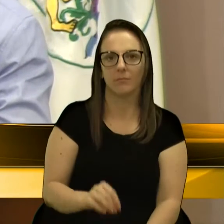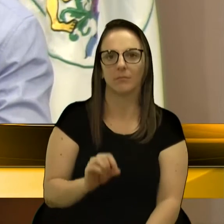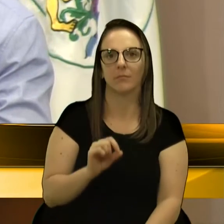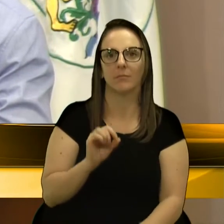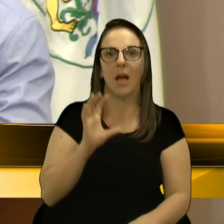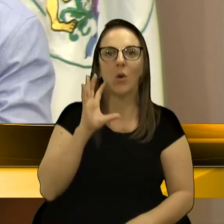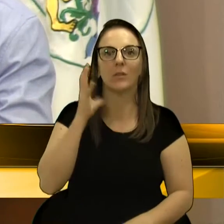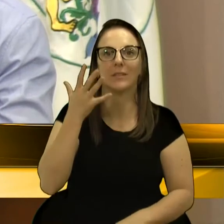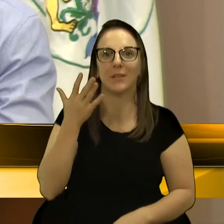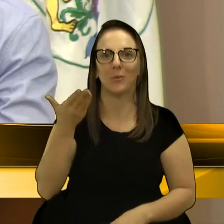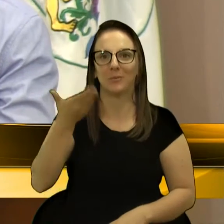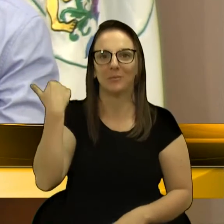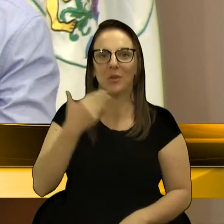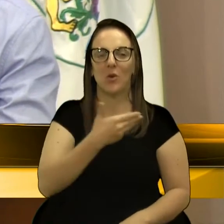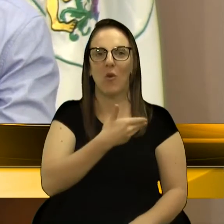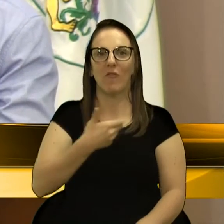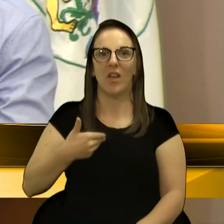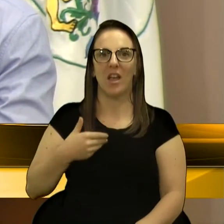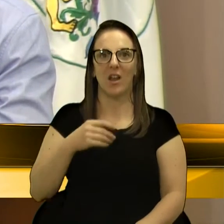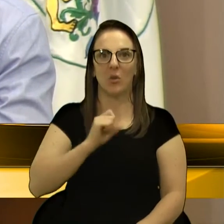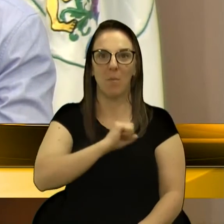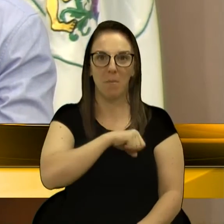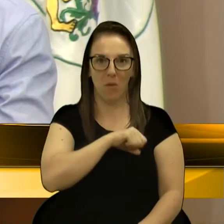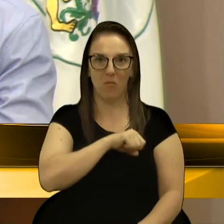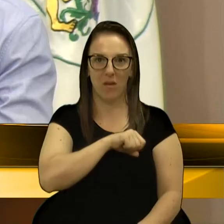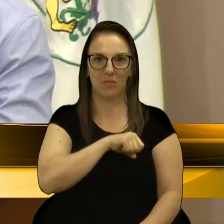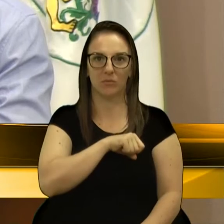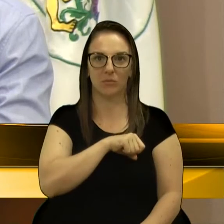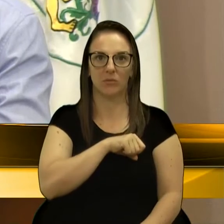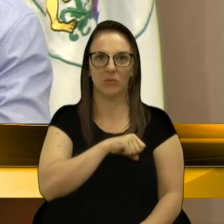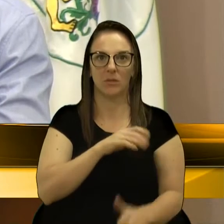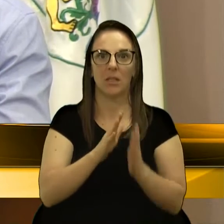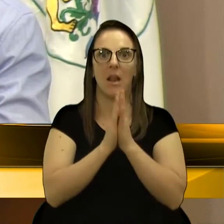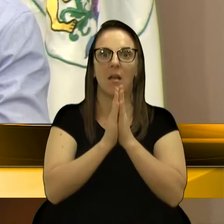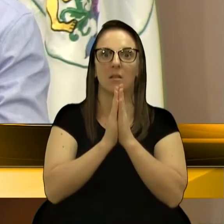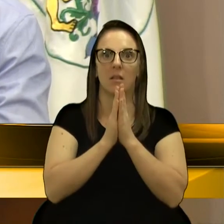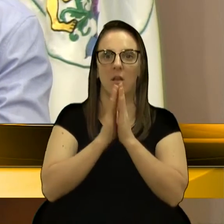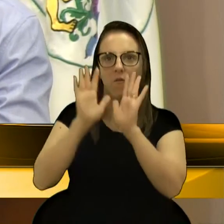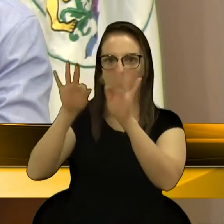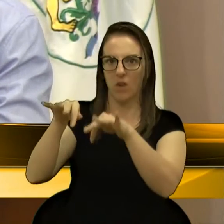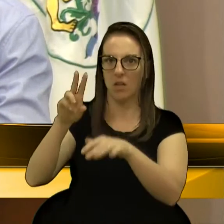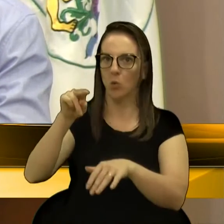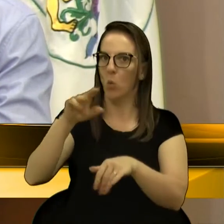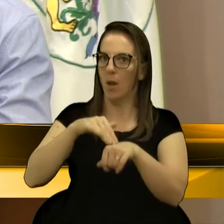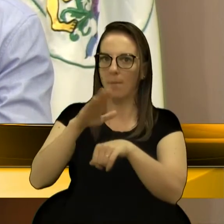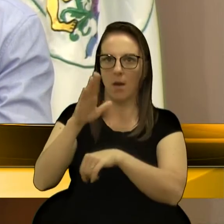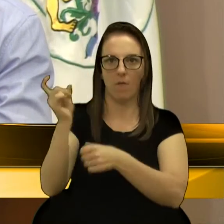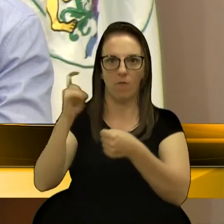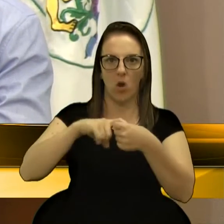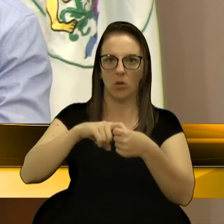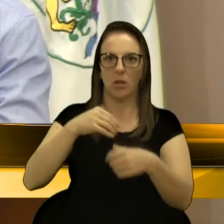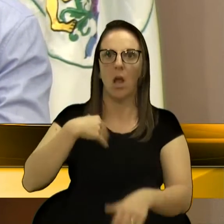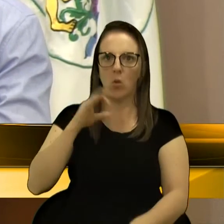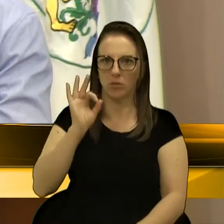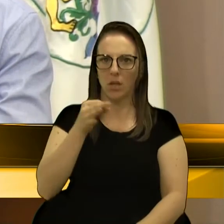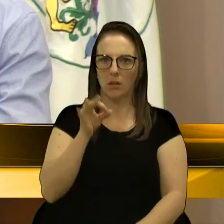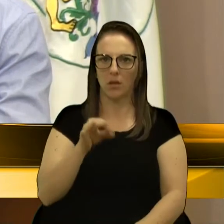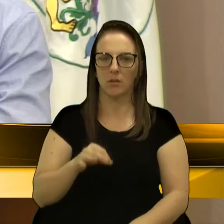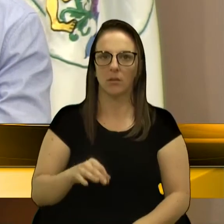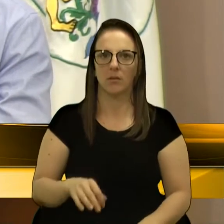um governo macabro, que graças a Deus nós tiramos de lá e não voltará mais. Isso eu tenho certeza.